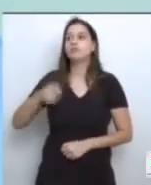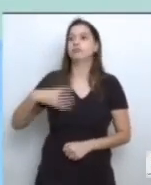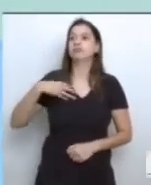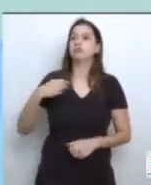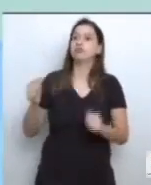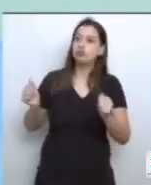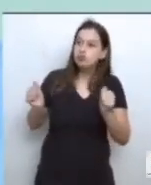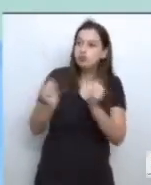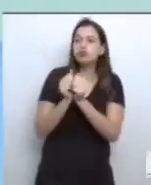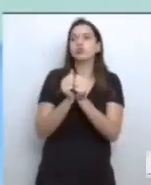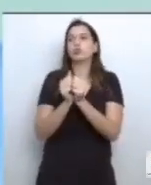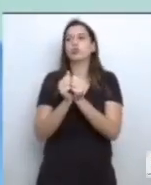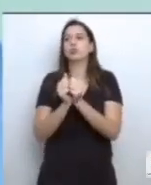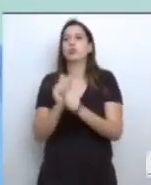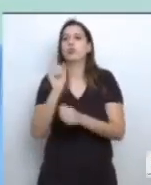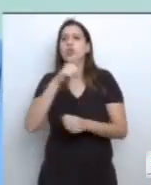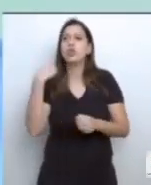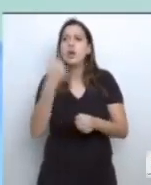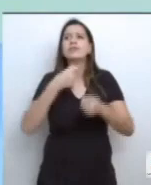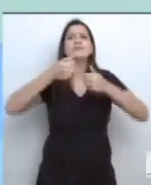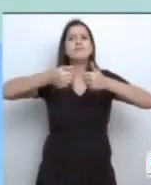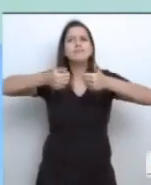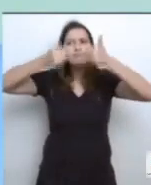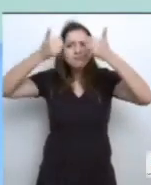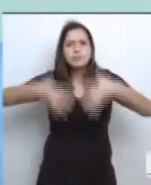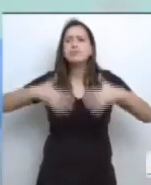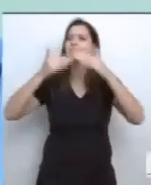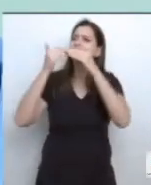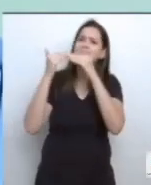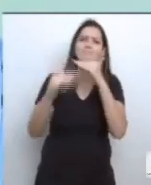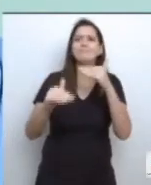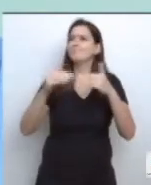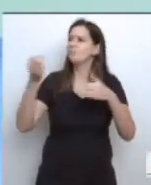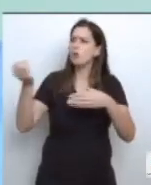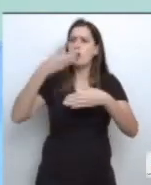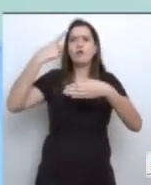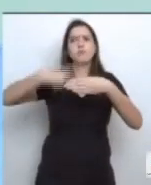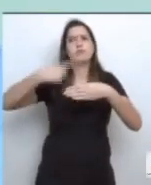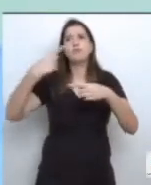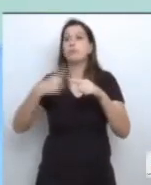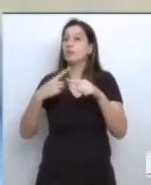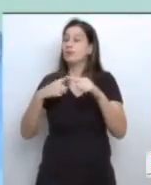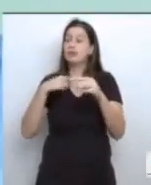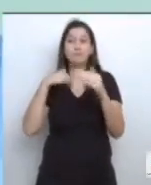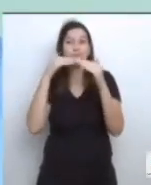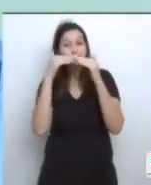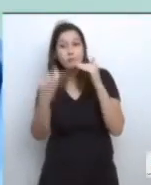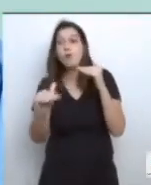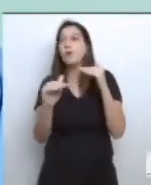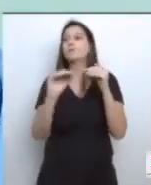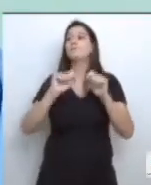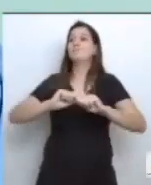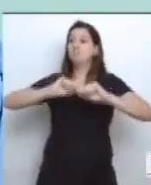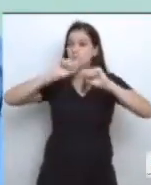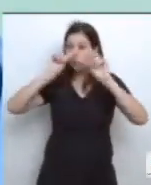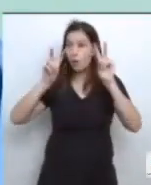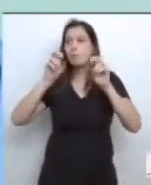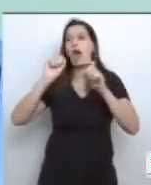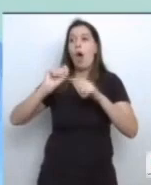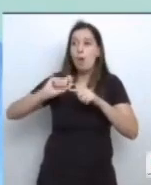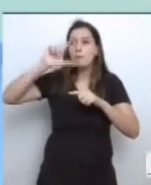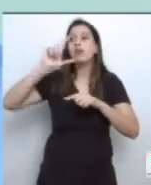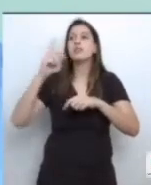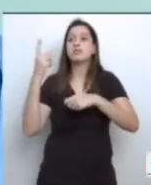híbrido, o que a gente acha de 15 novas praças, o que a gente acha de degrau tarifário, que a gente acha de 30 anos de concessão. Fica aqui estendido o